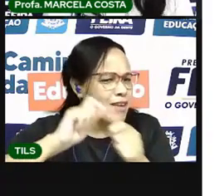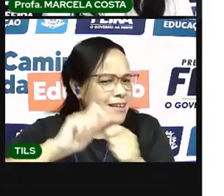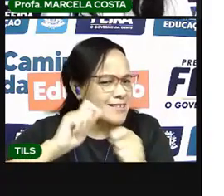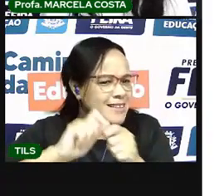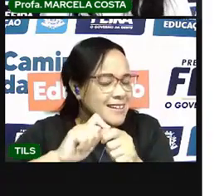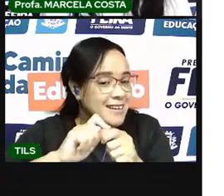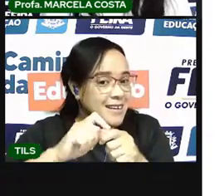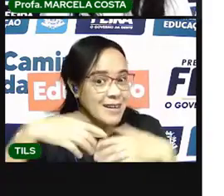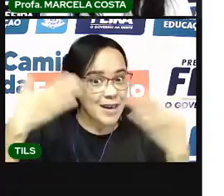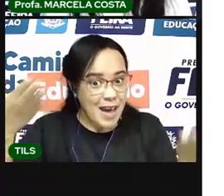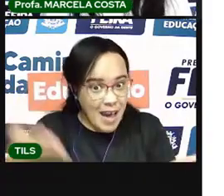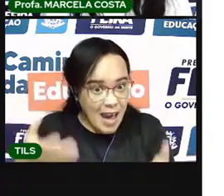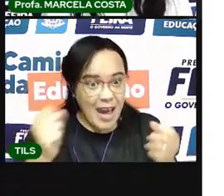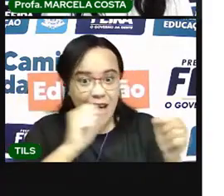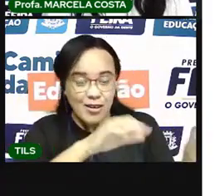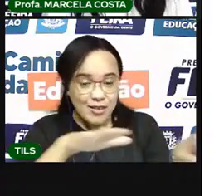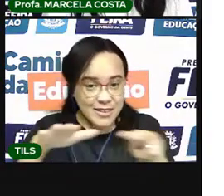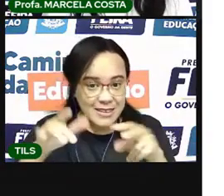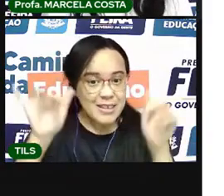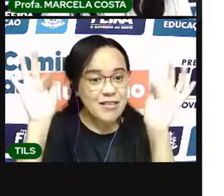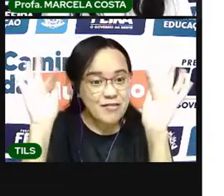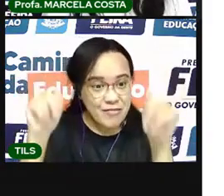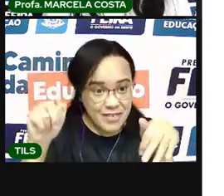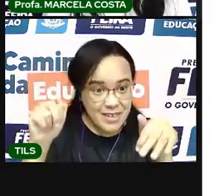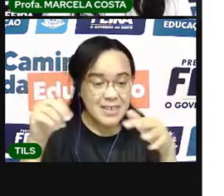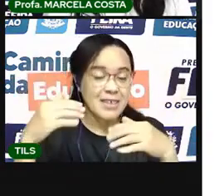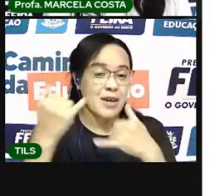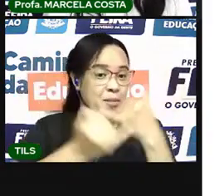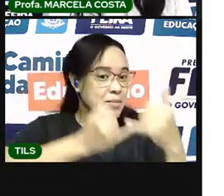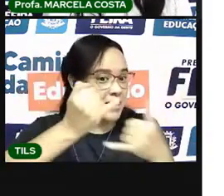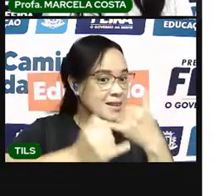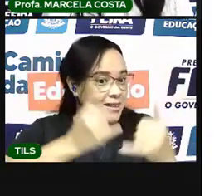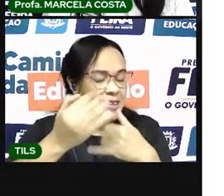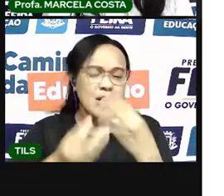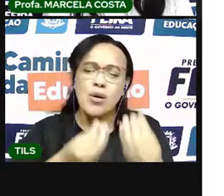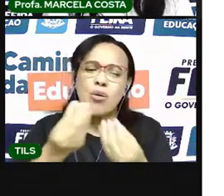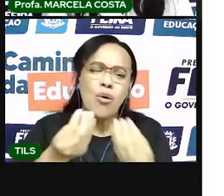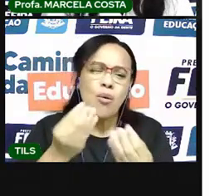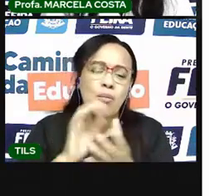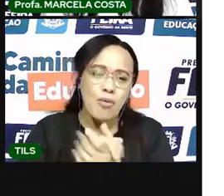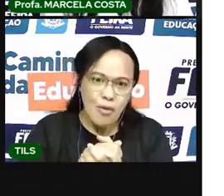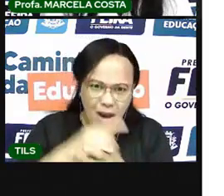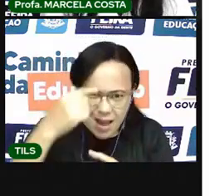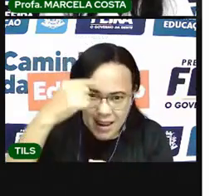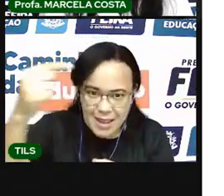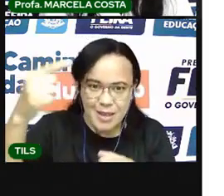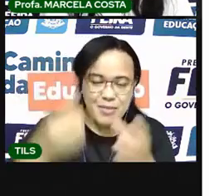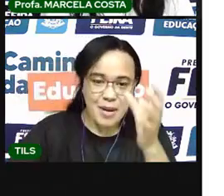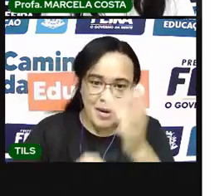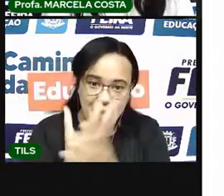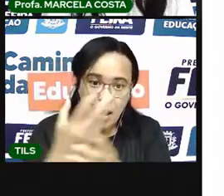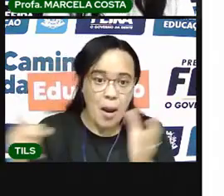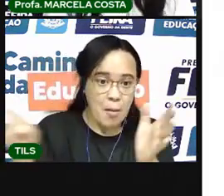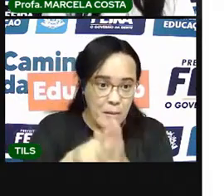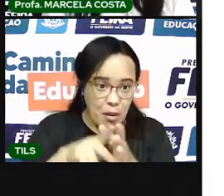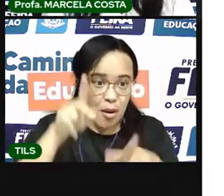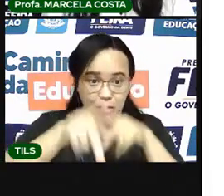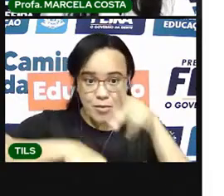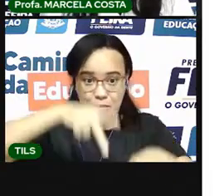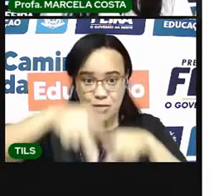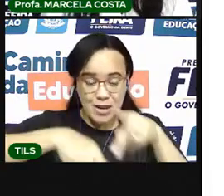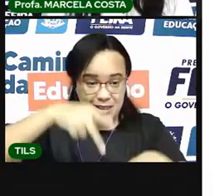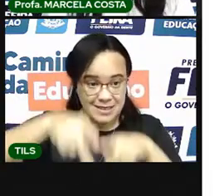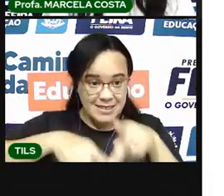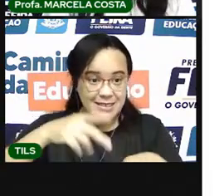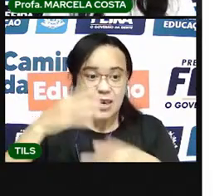vai fazer um brinquedo, confeccionar junto com vocês um brinquedo de origem indígena. Porque a gente